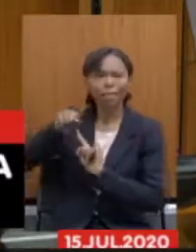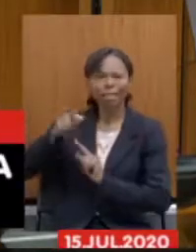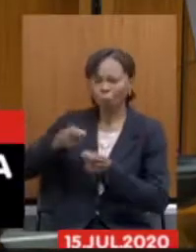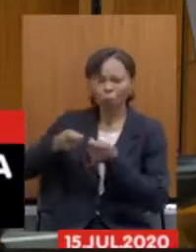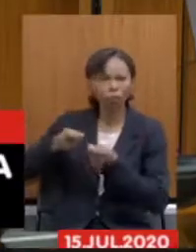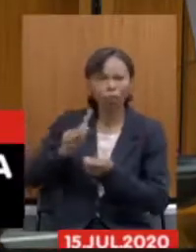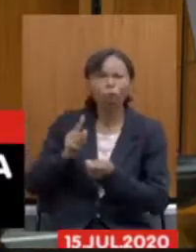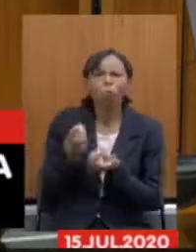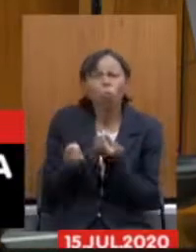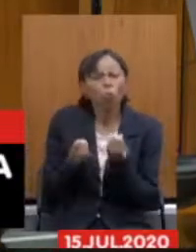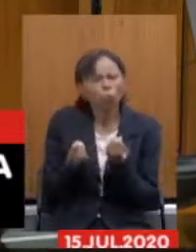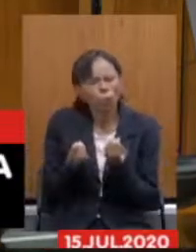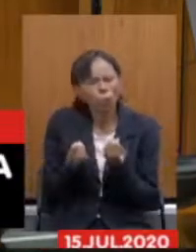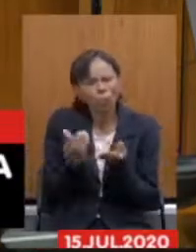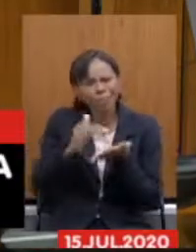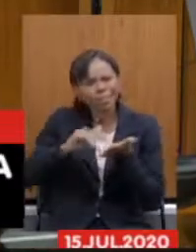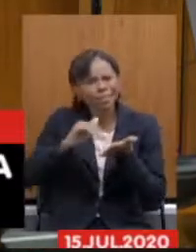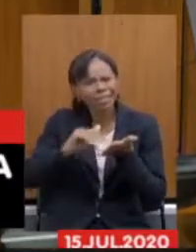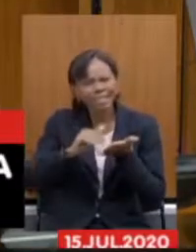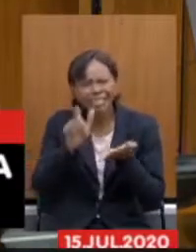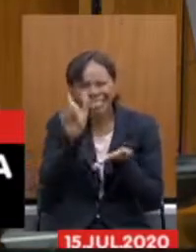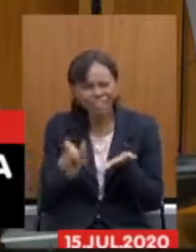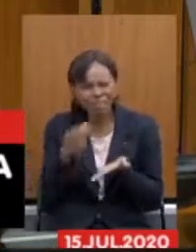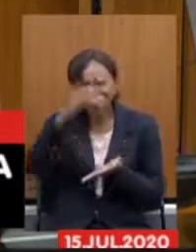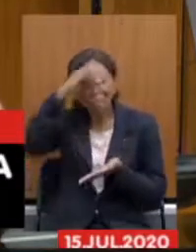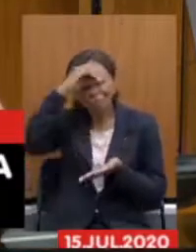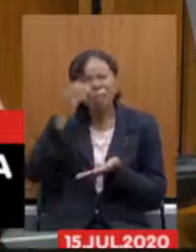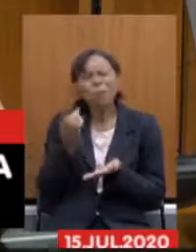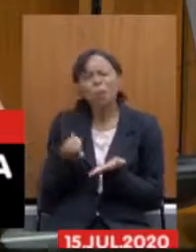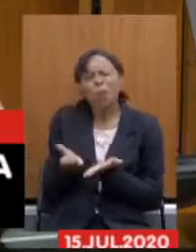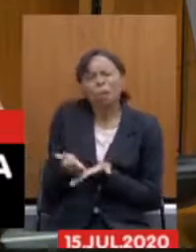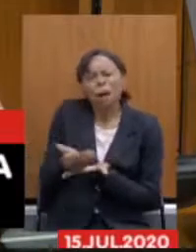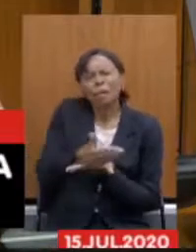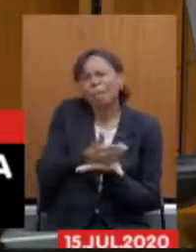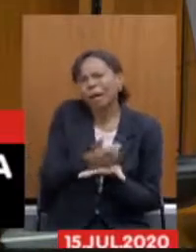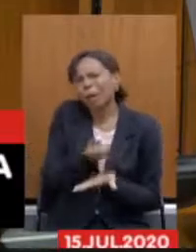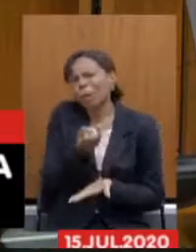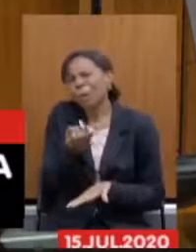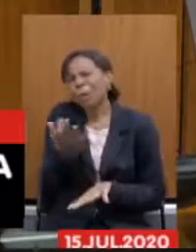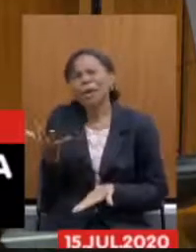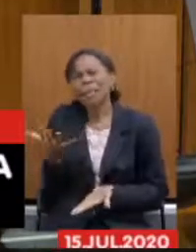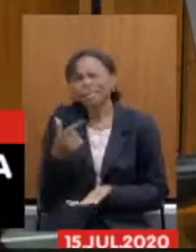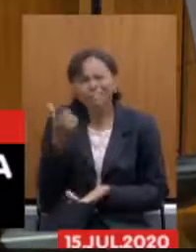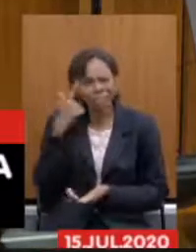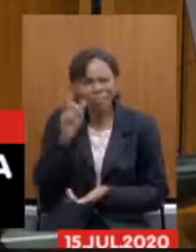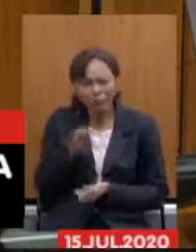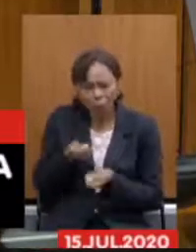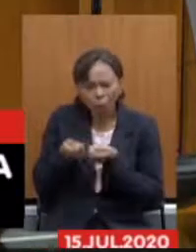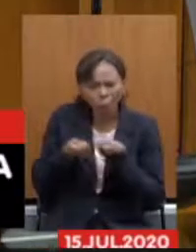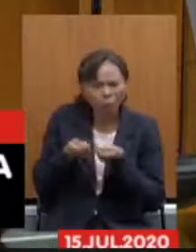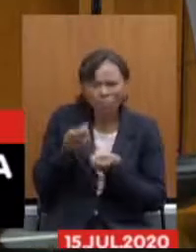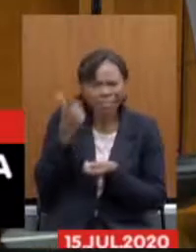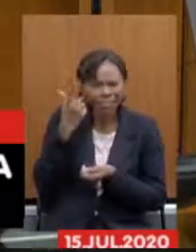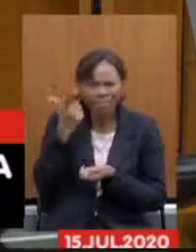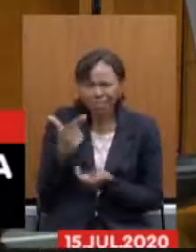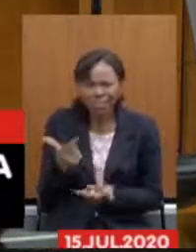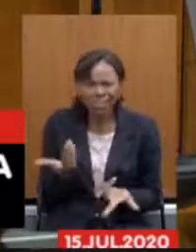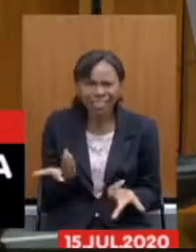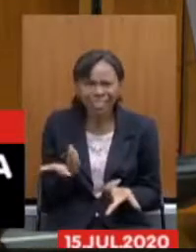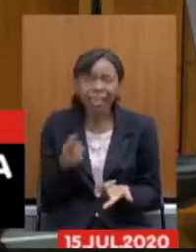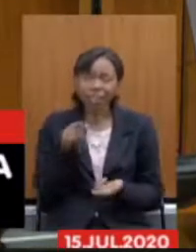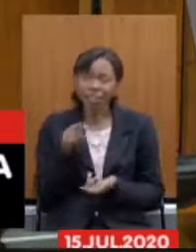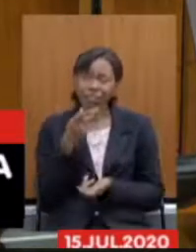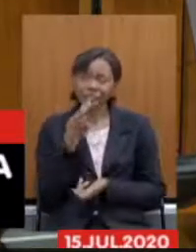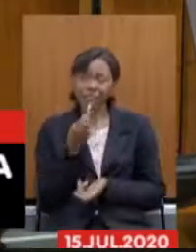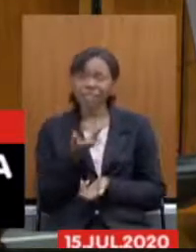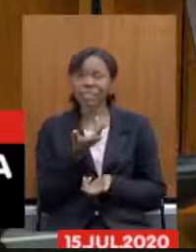como assim você não sabe quanto que o Estado vai arrecadar ou não tem controle mas quando você faz as isenções fiscais você faz